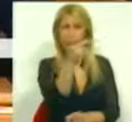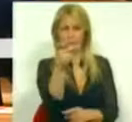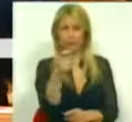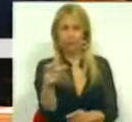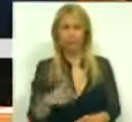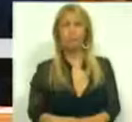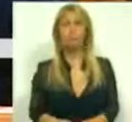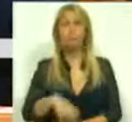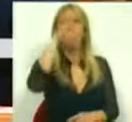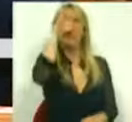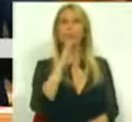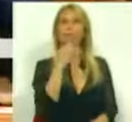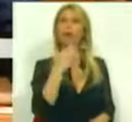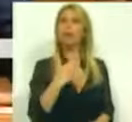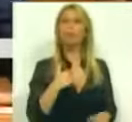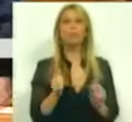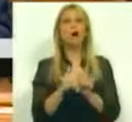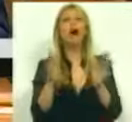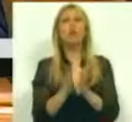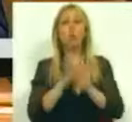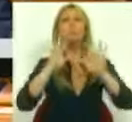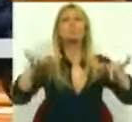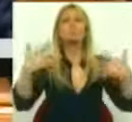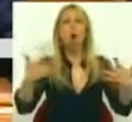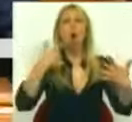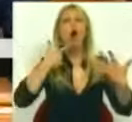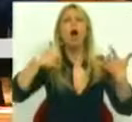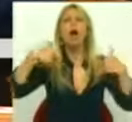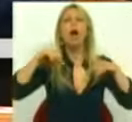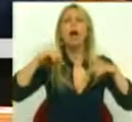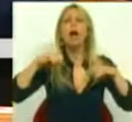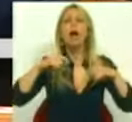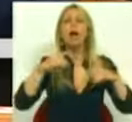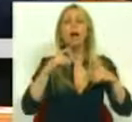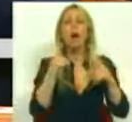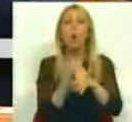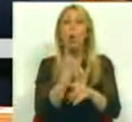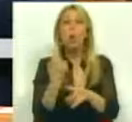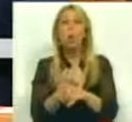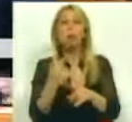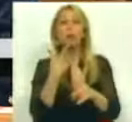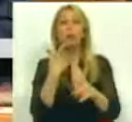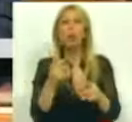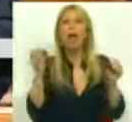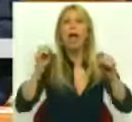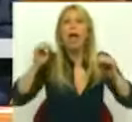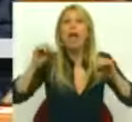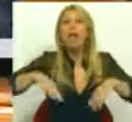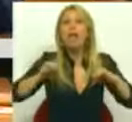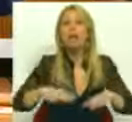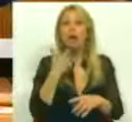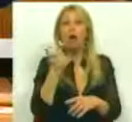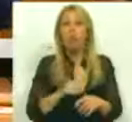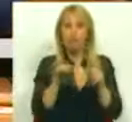o Governo diz-nos que tudo é inevitável, mas esta política só é inevitável porque serve o grande